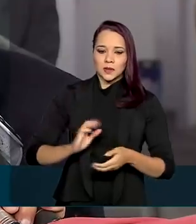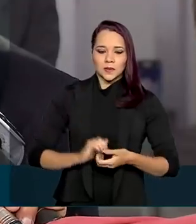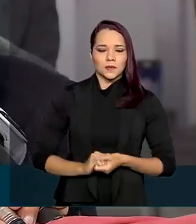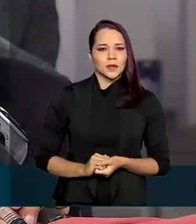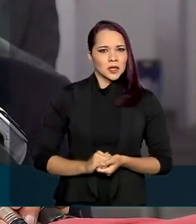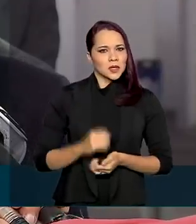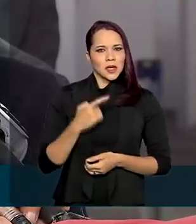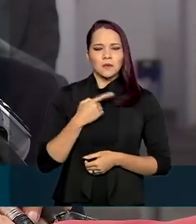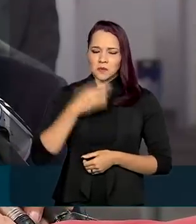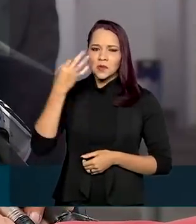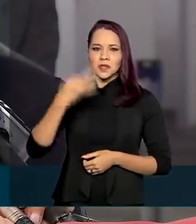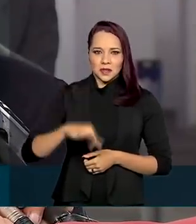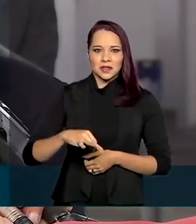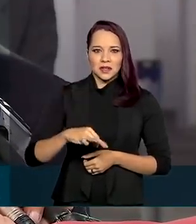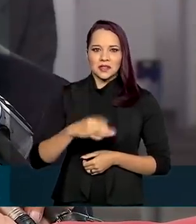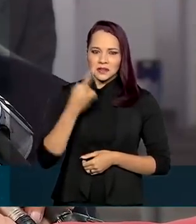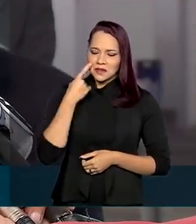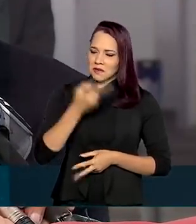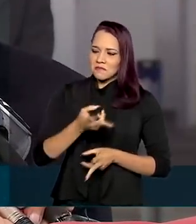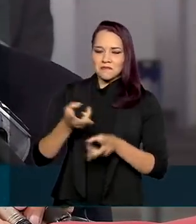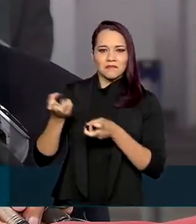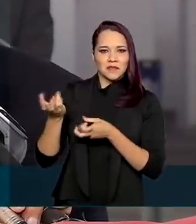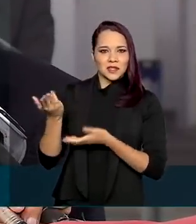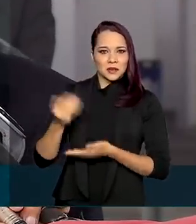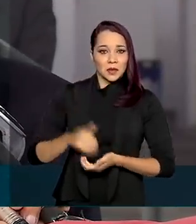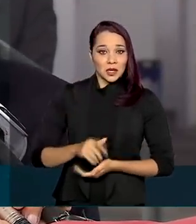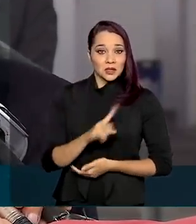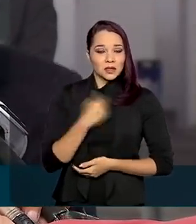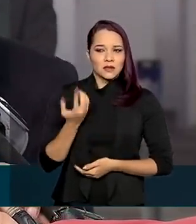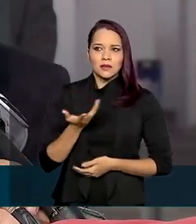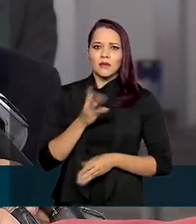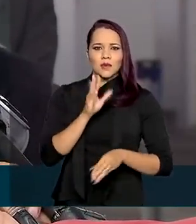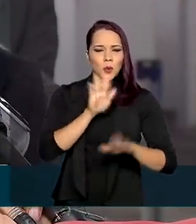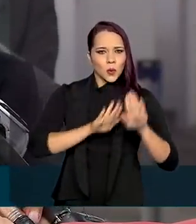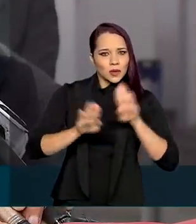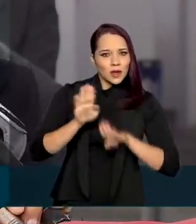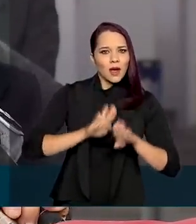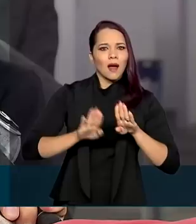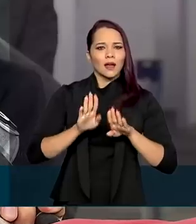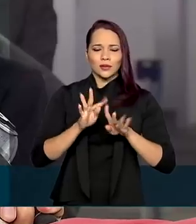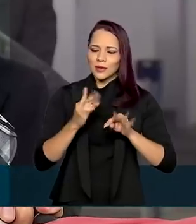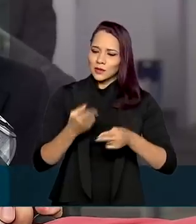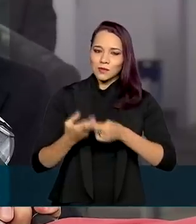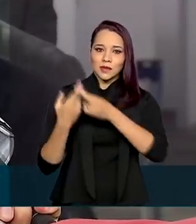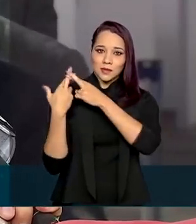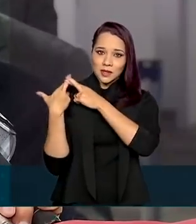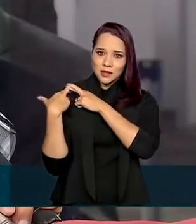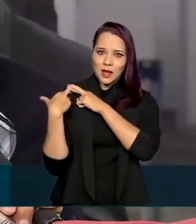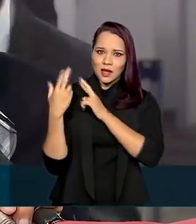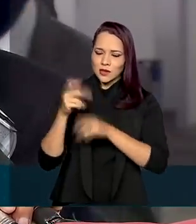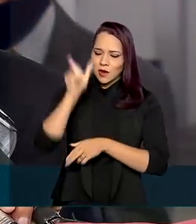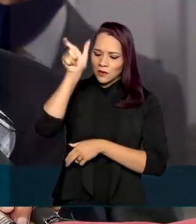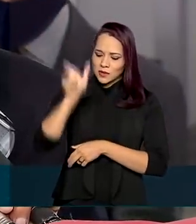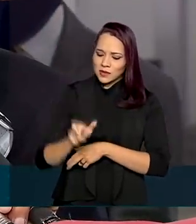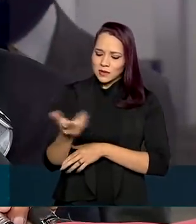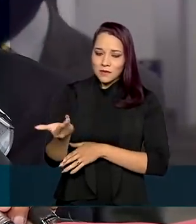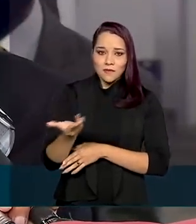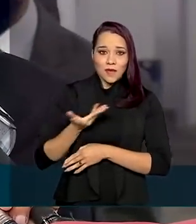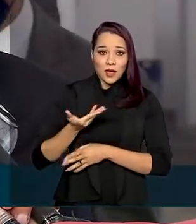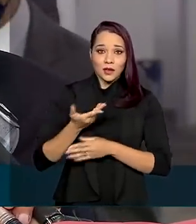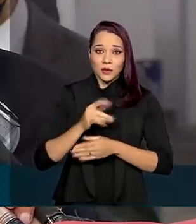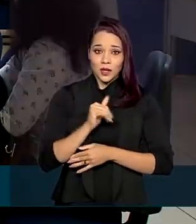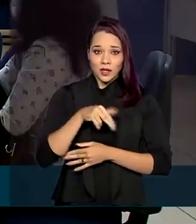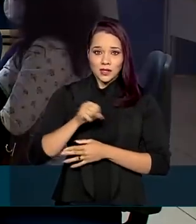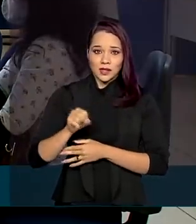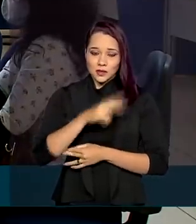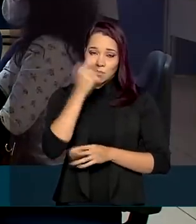não tenho nenhuma dúvida disso, vocês estão vendo. Nós tivemos muito cuidado, muita responsabilidade com o cidadão que vem ao INSS e com o nosso